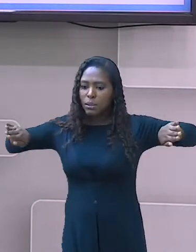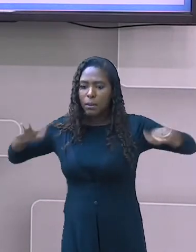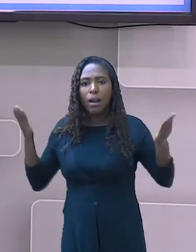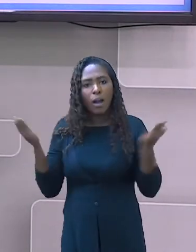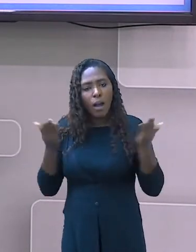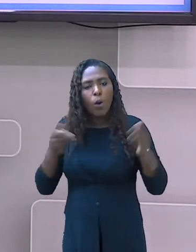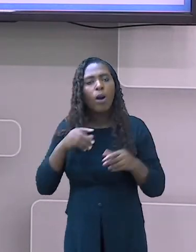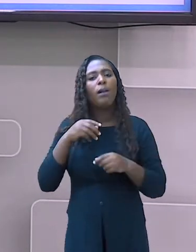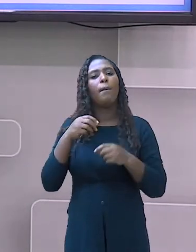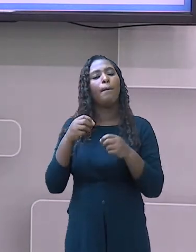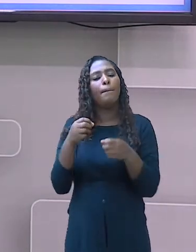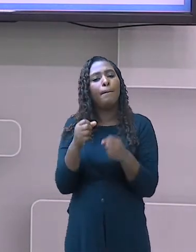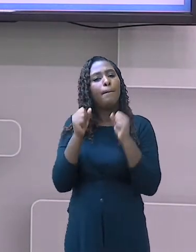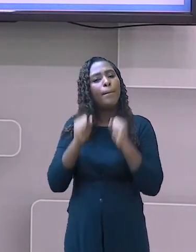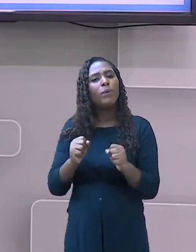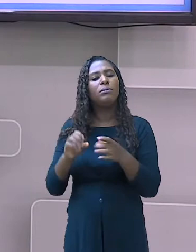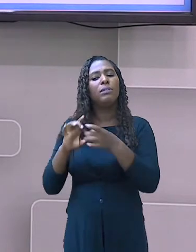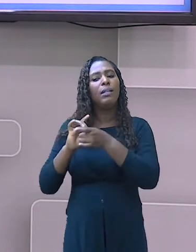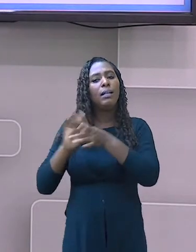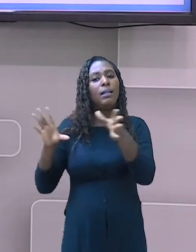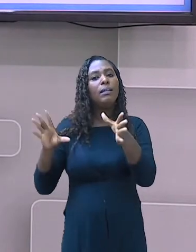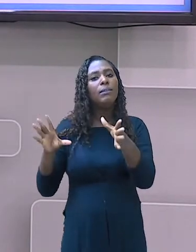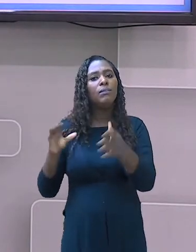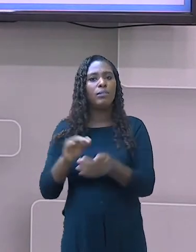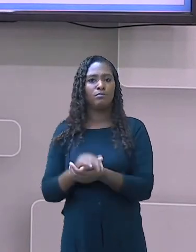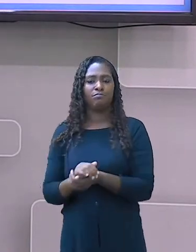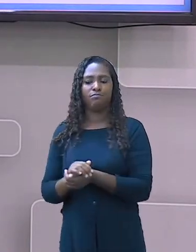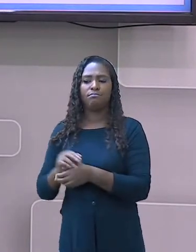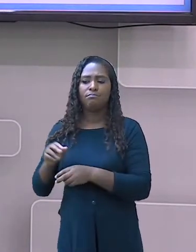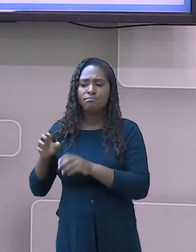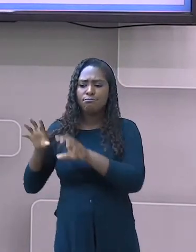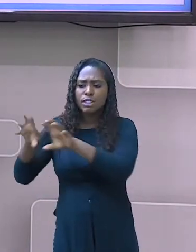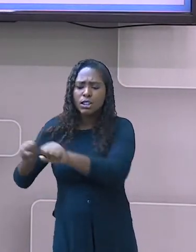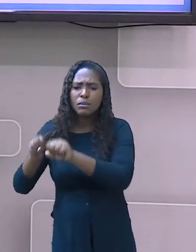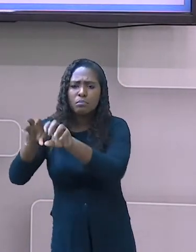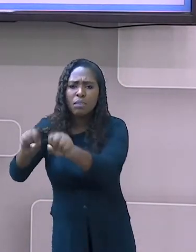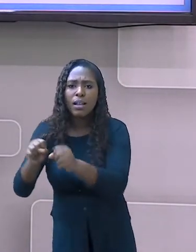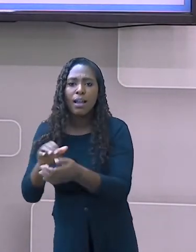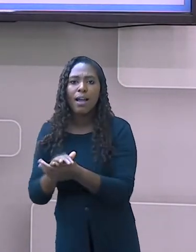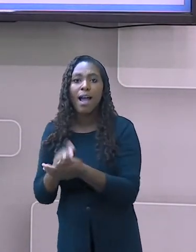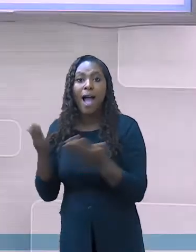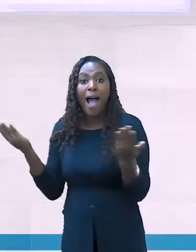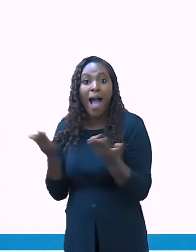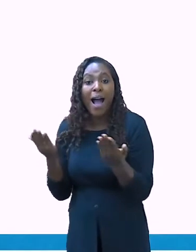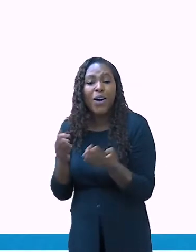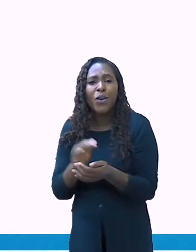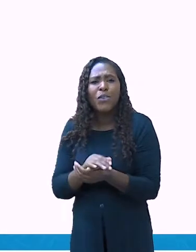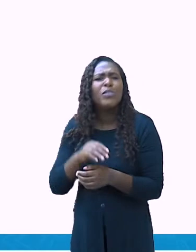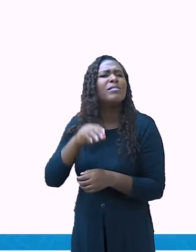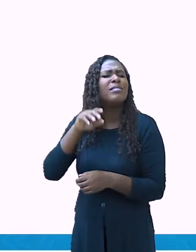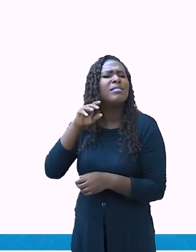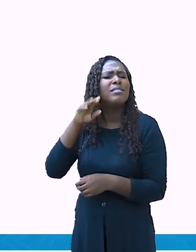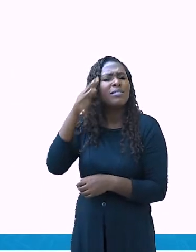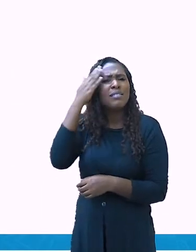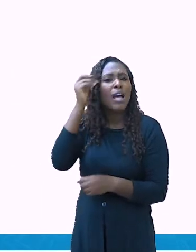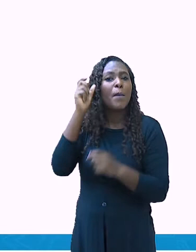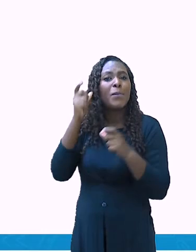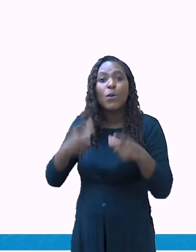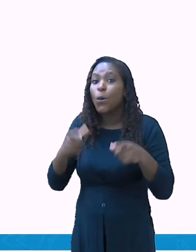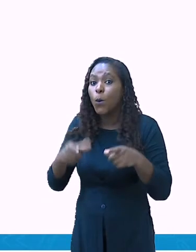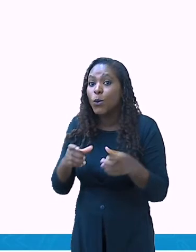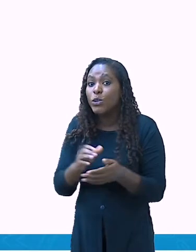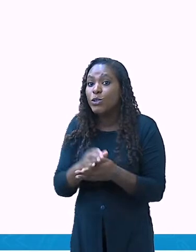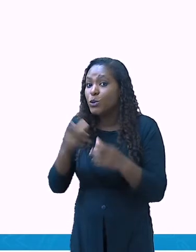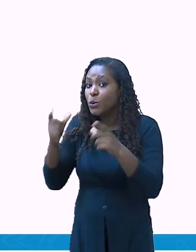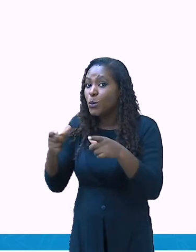atualmente se encontra Belém do Pará. e descia em linha reta, que